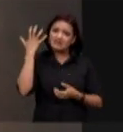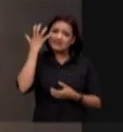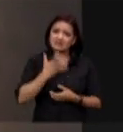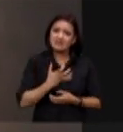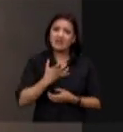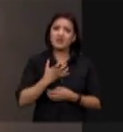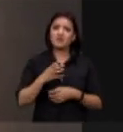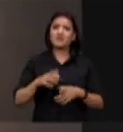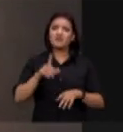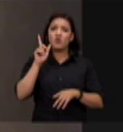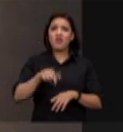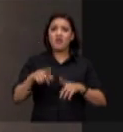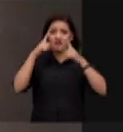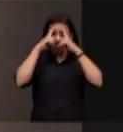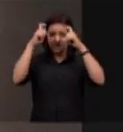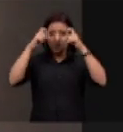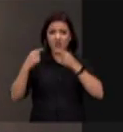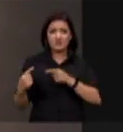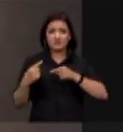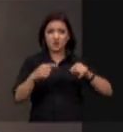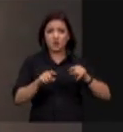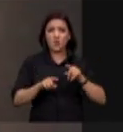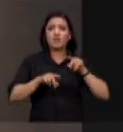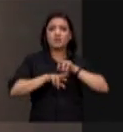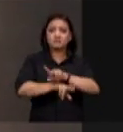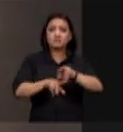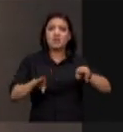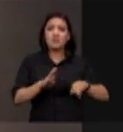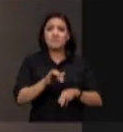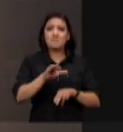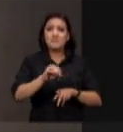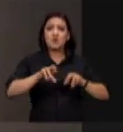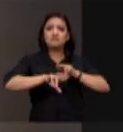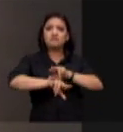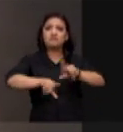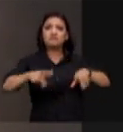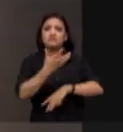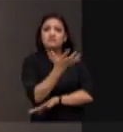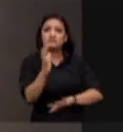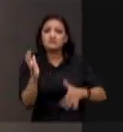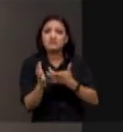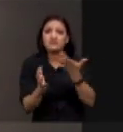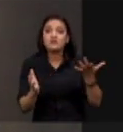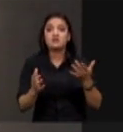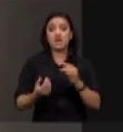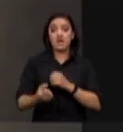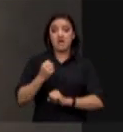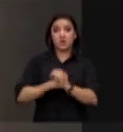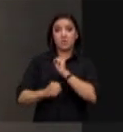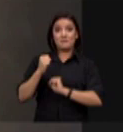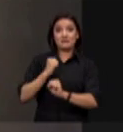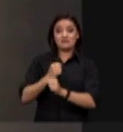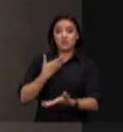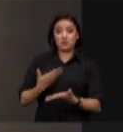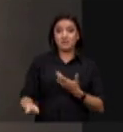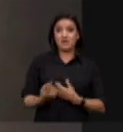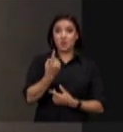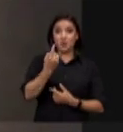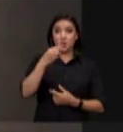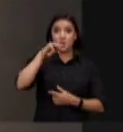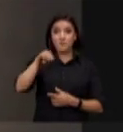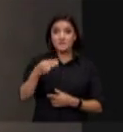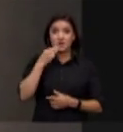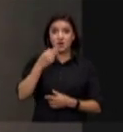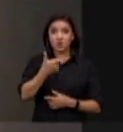violência contra a nossa biodiversidade. O que podemos esperar para o futuro? Só o ano passado, em desmatamento, perdemos 1 milhão e 200 mil